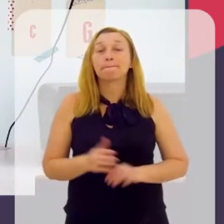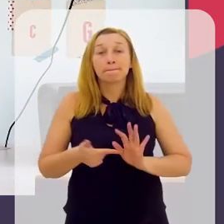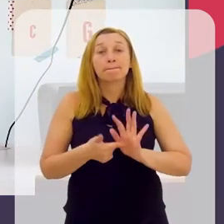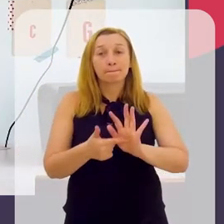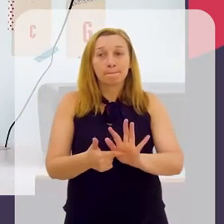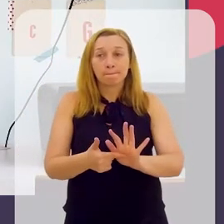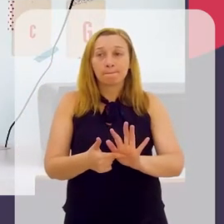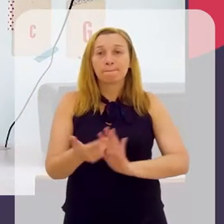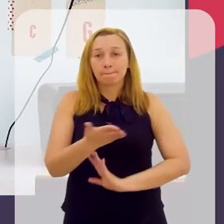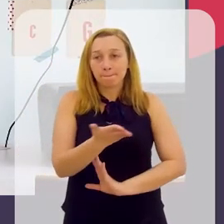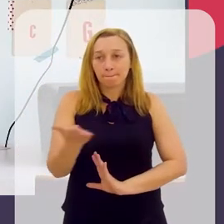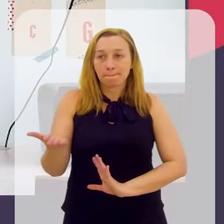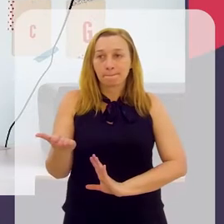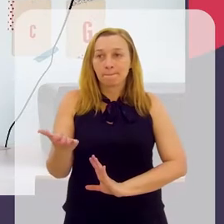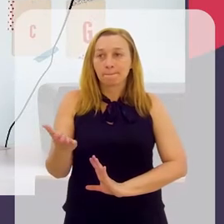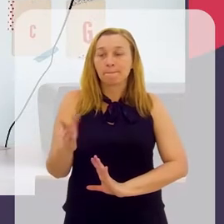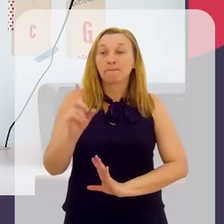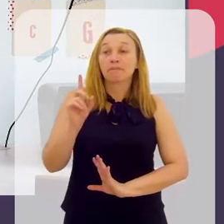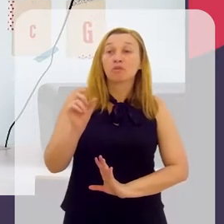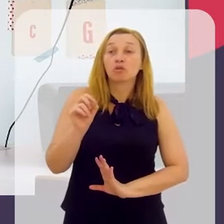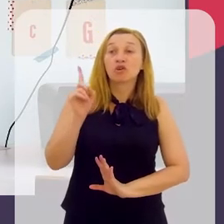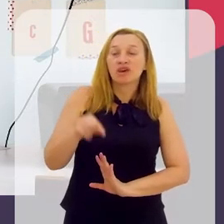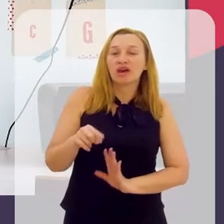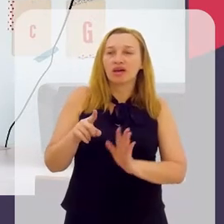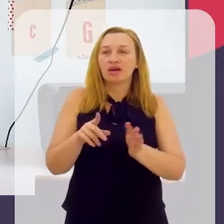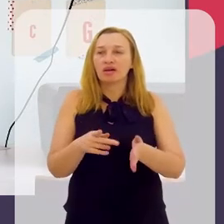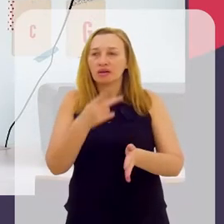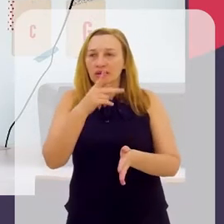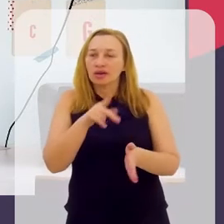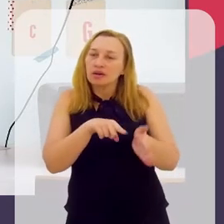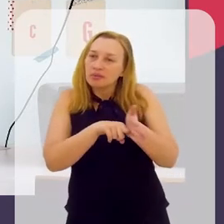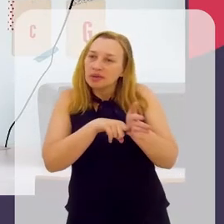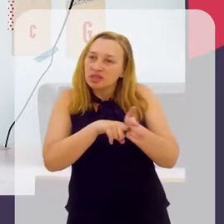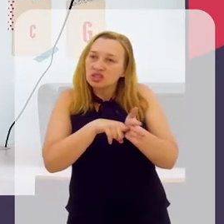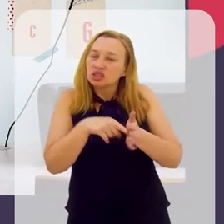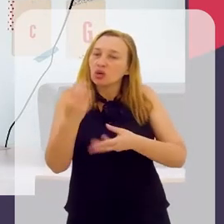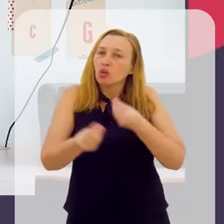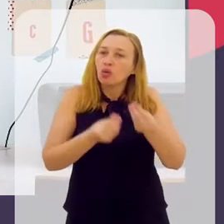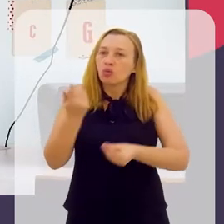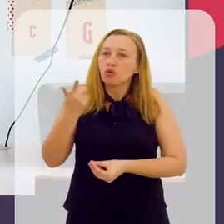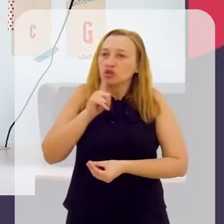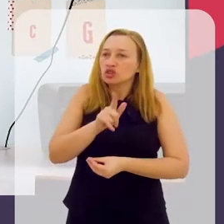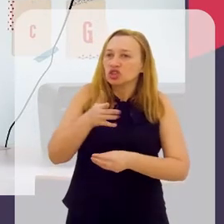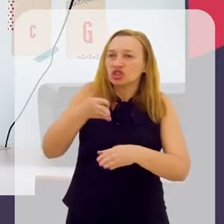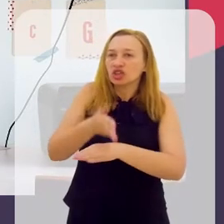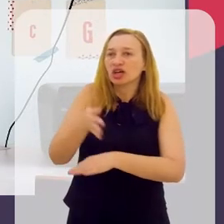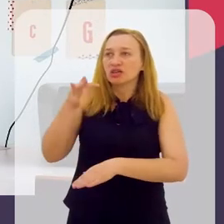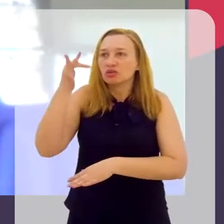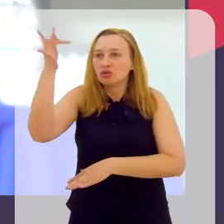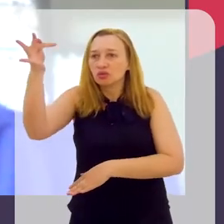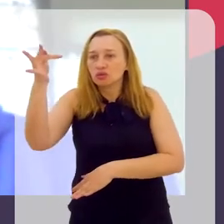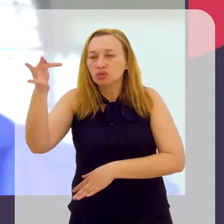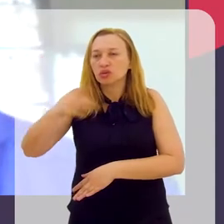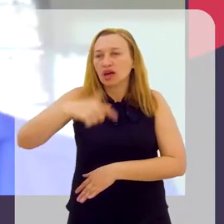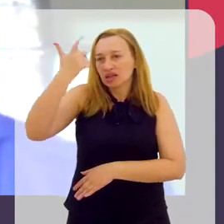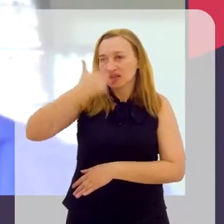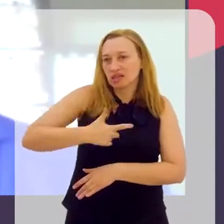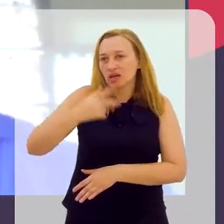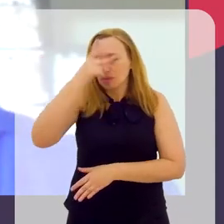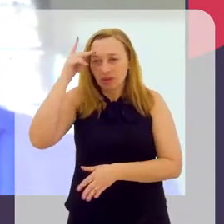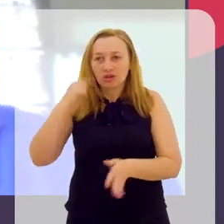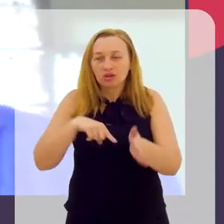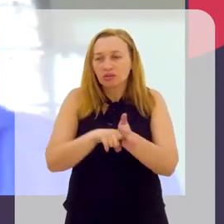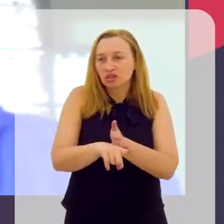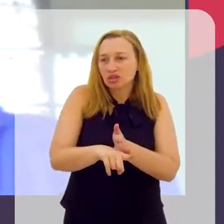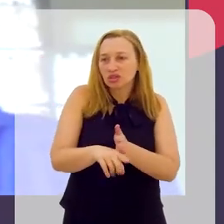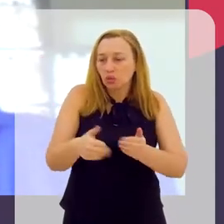mostrar para eles o que é pesquisa, como eles podem conseguir chegar no futuro a ser um pesquisador.